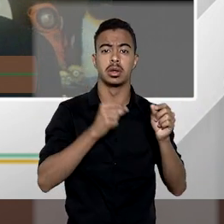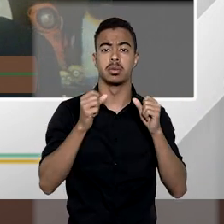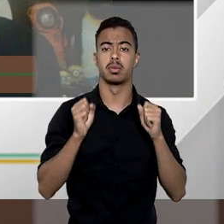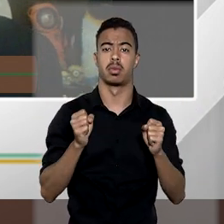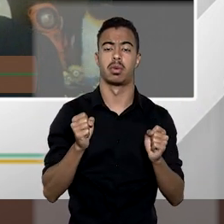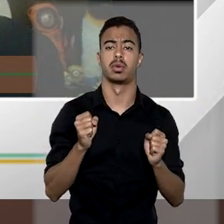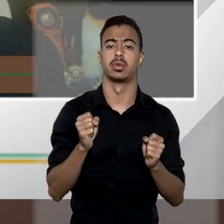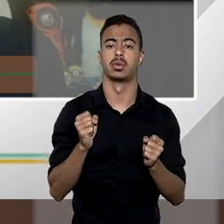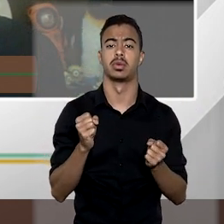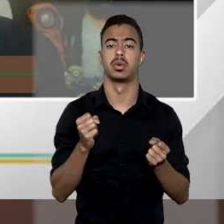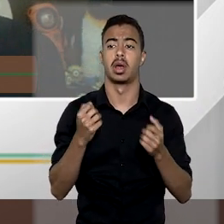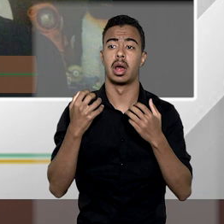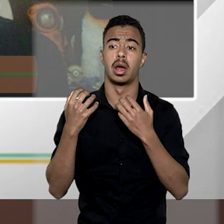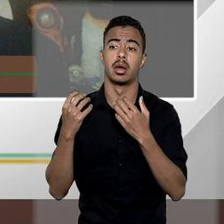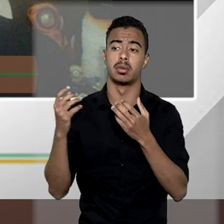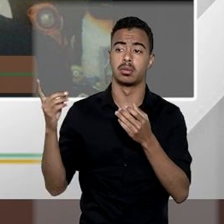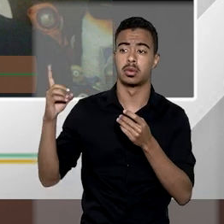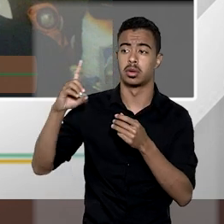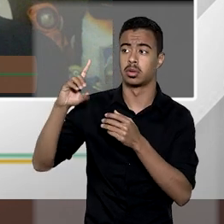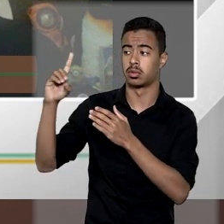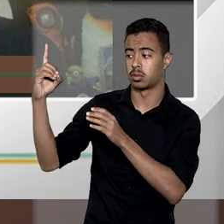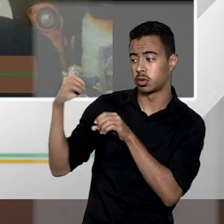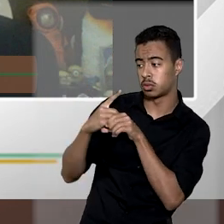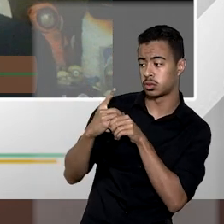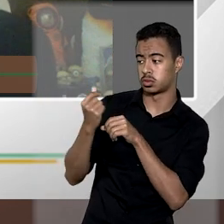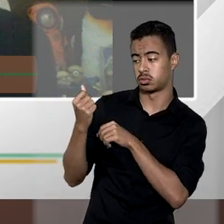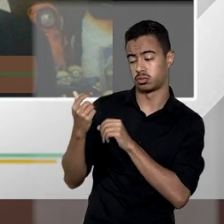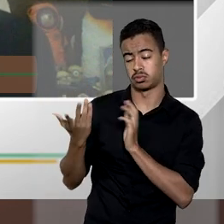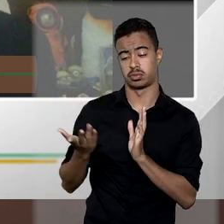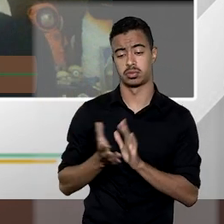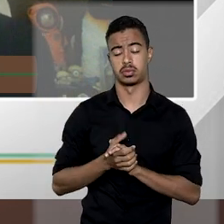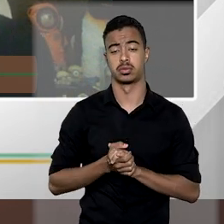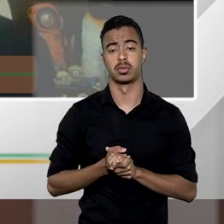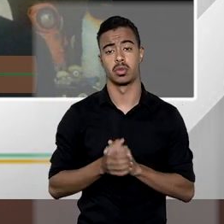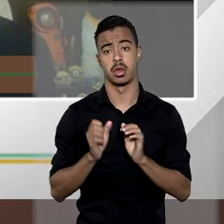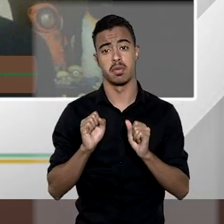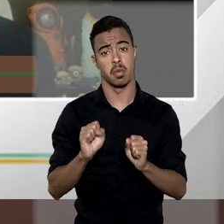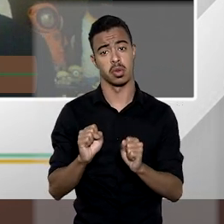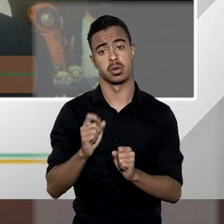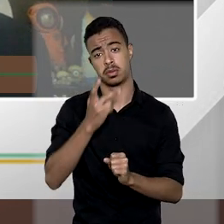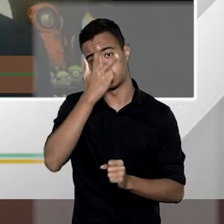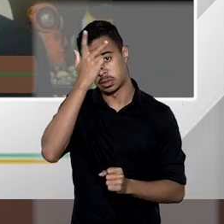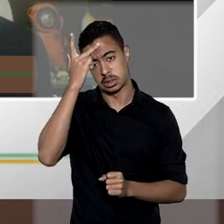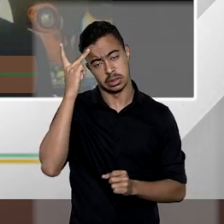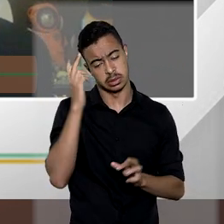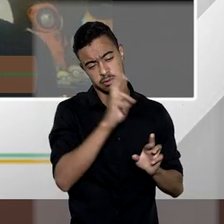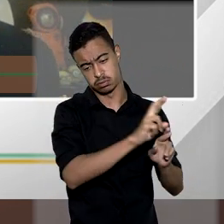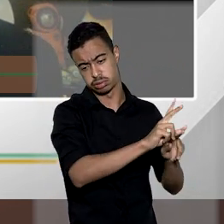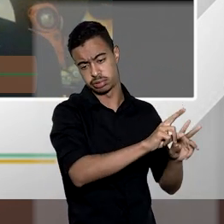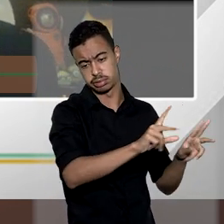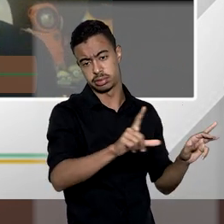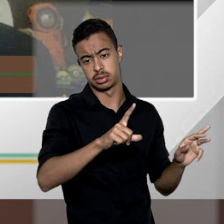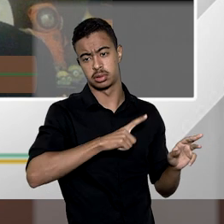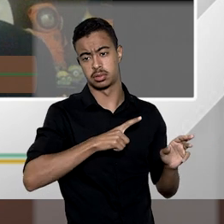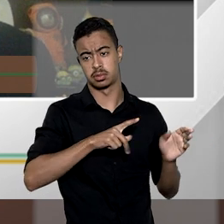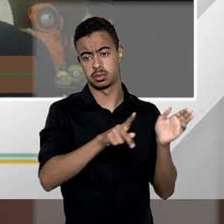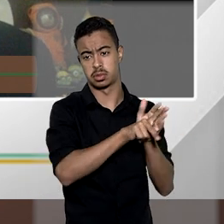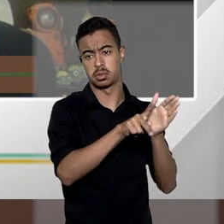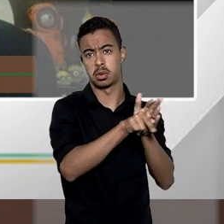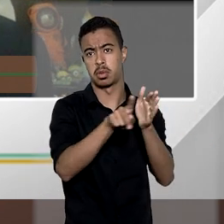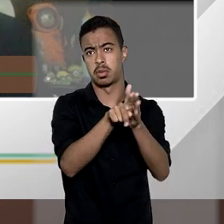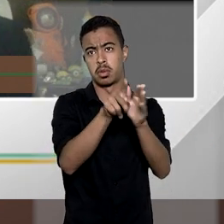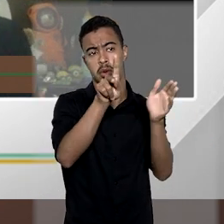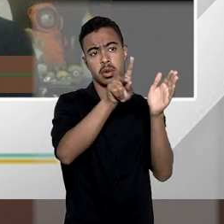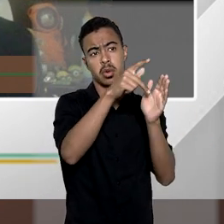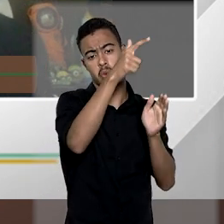quem vai poder levantar esse depósito por vezes inclusive pode ser que várias pessoas tenham vários títulos de